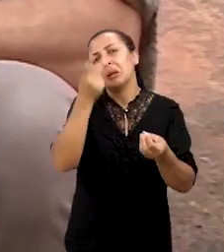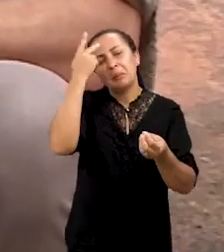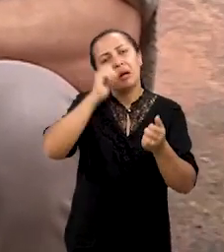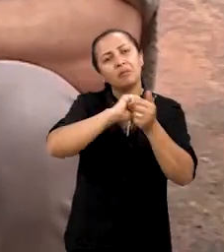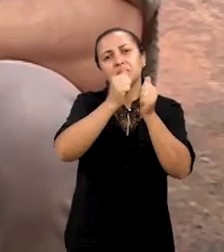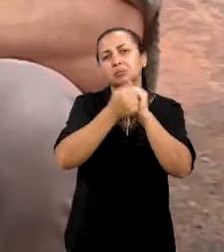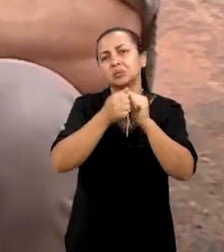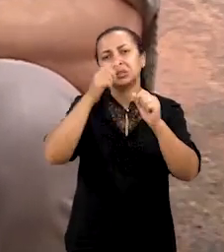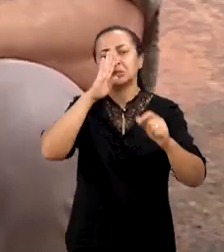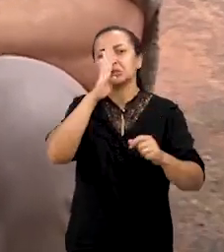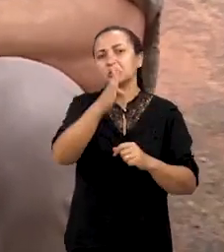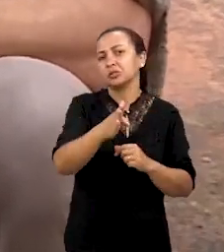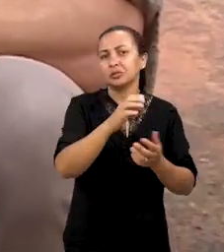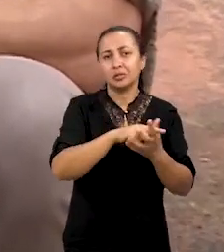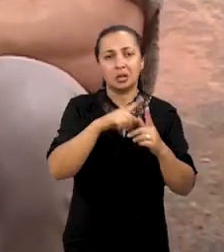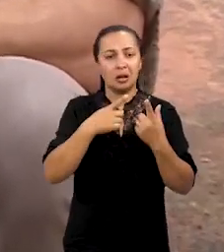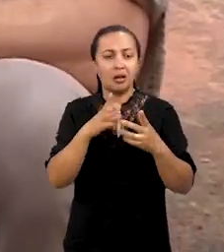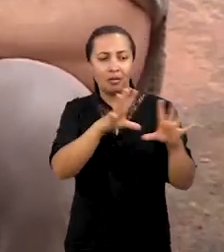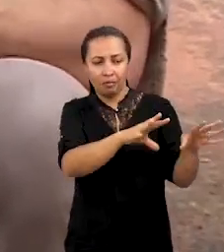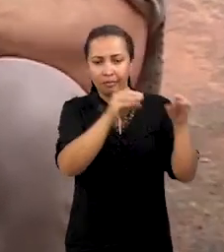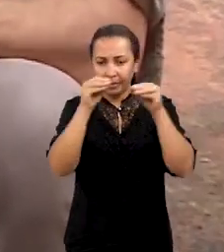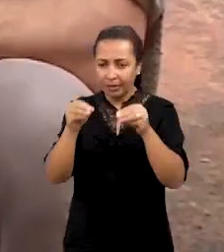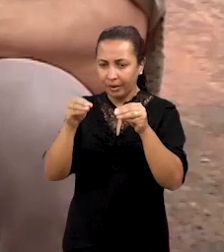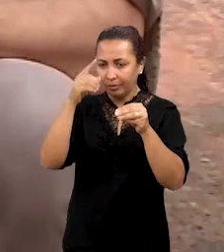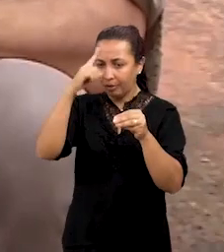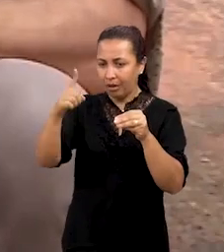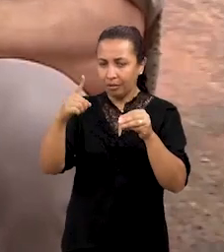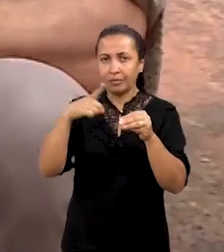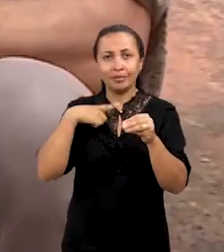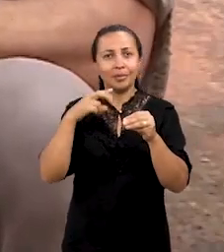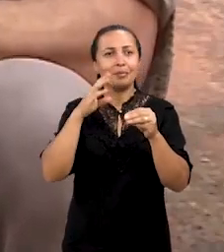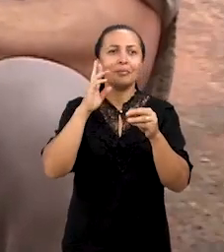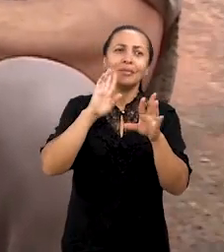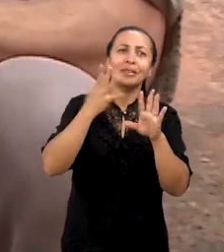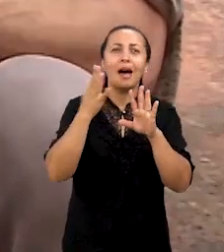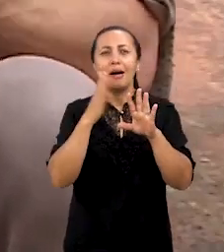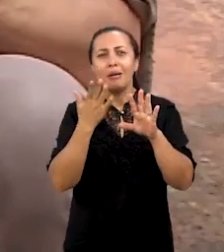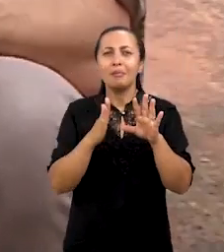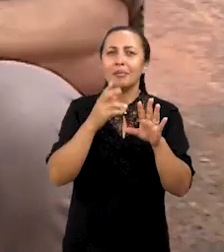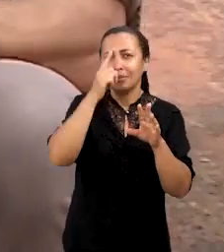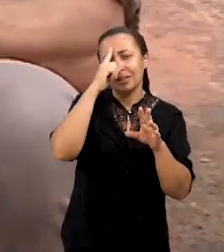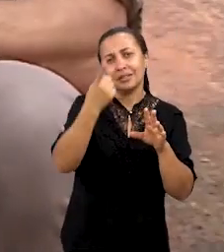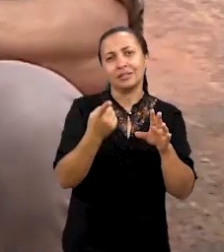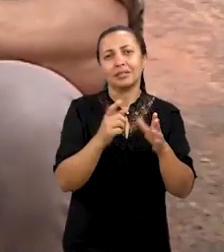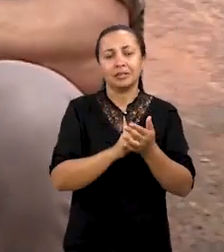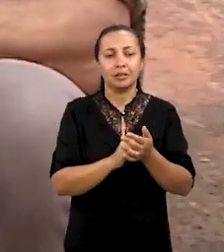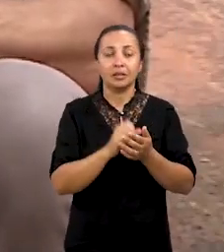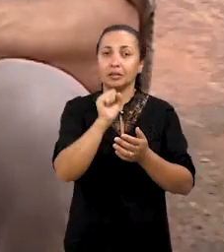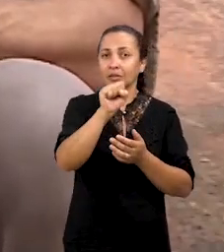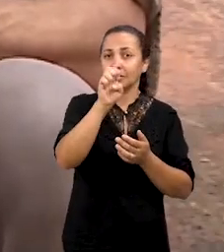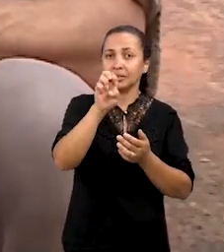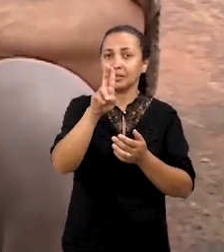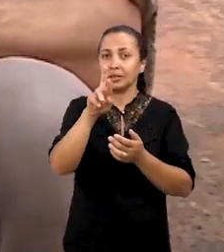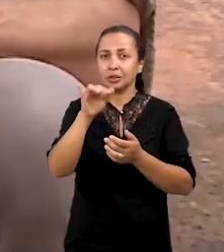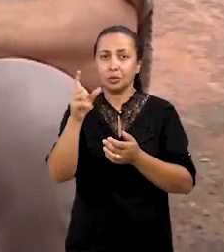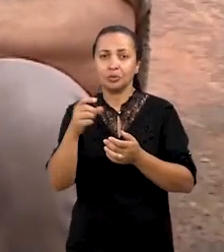datação direta. aquela coisa pegar e data, a tem uma relativa. Aí, por ser idó, a gente tem isso de